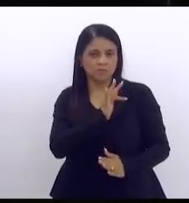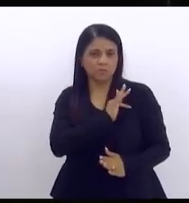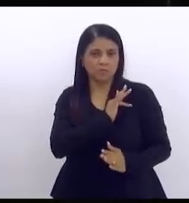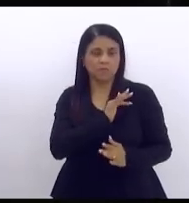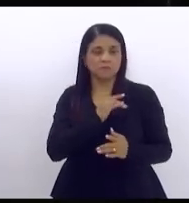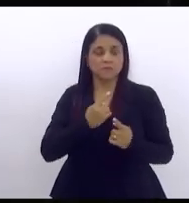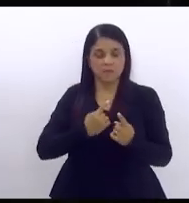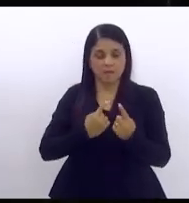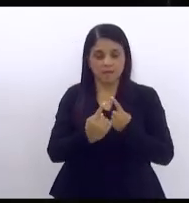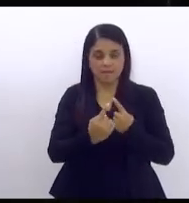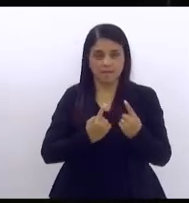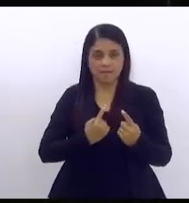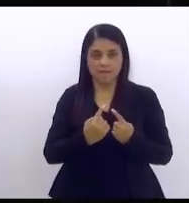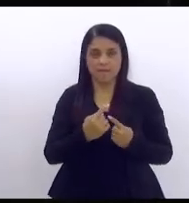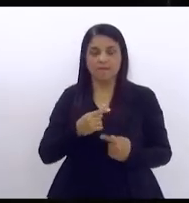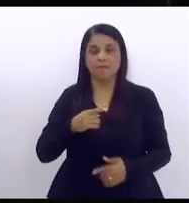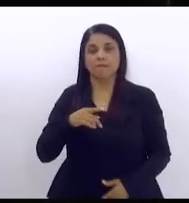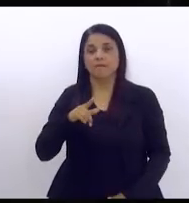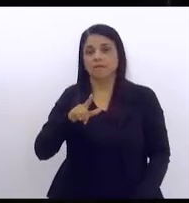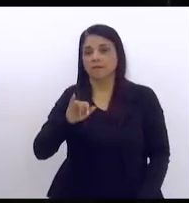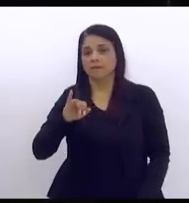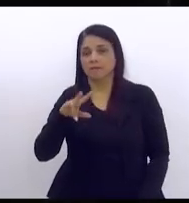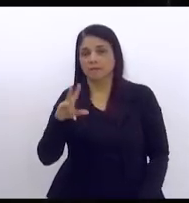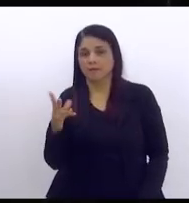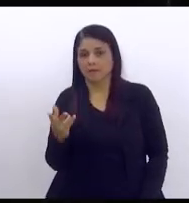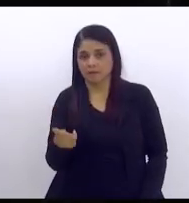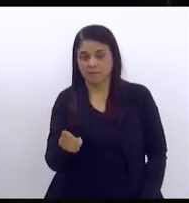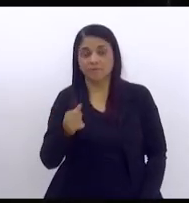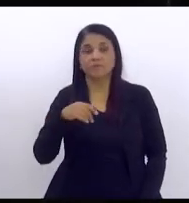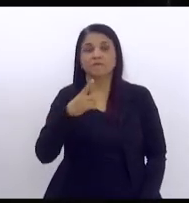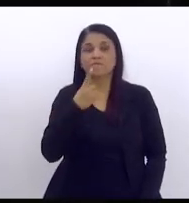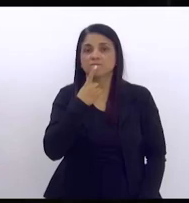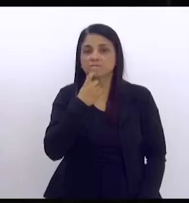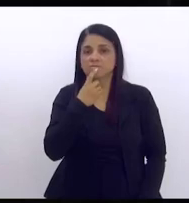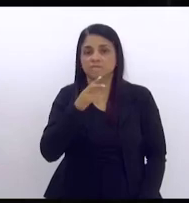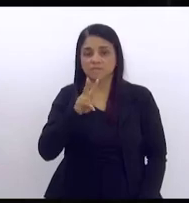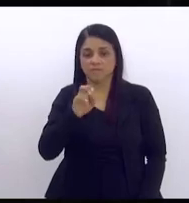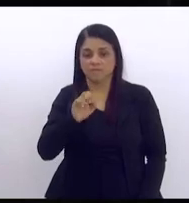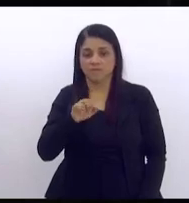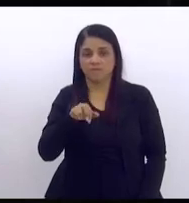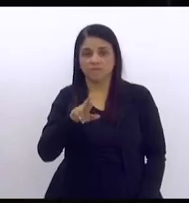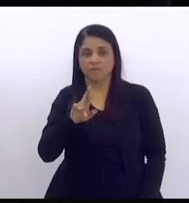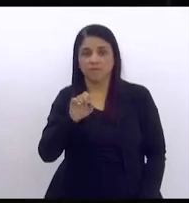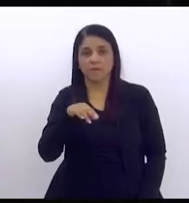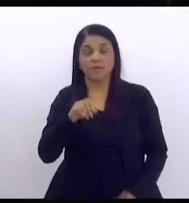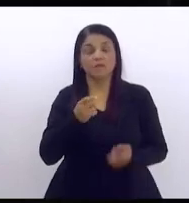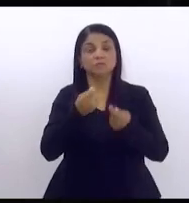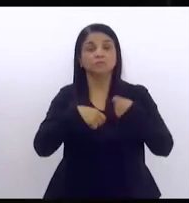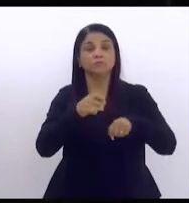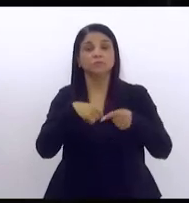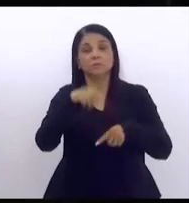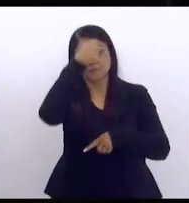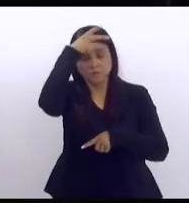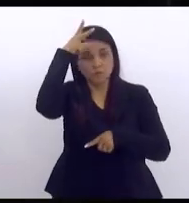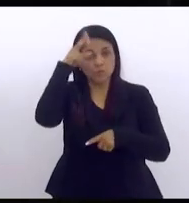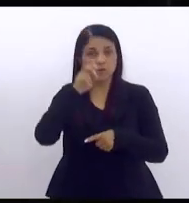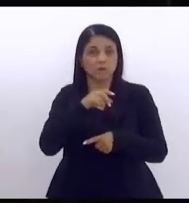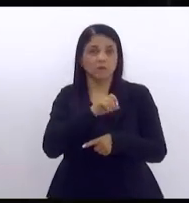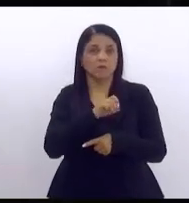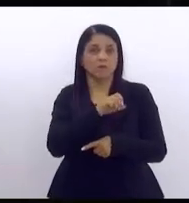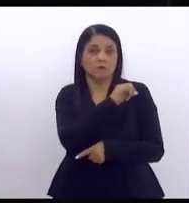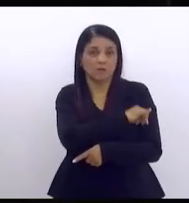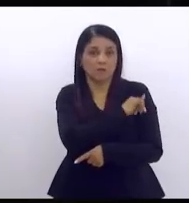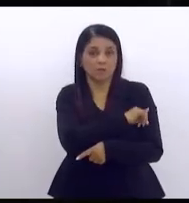a linha vermelha hoje é administrada pela prefeitura do Rio e quando a gente vai chegando no trecho deputado